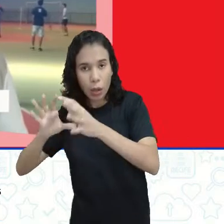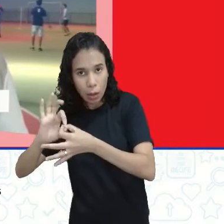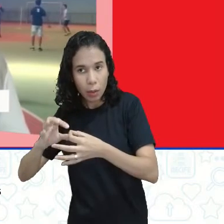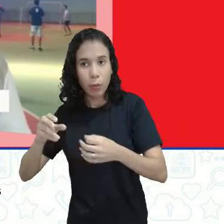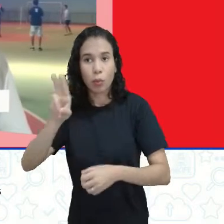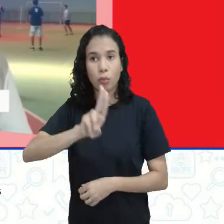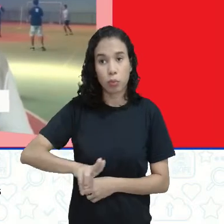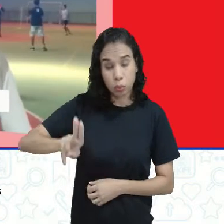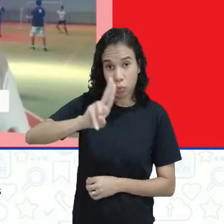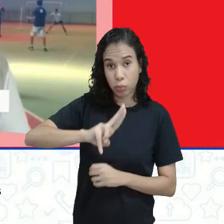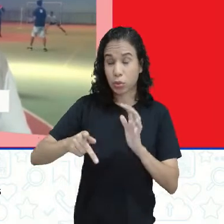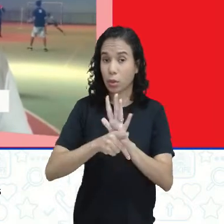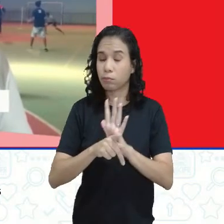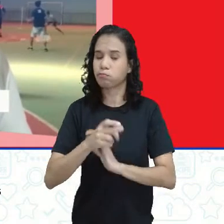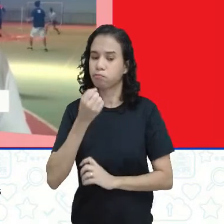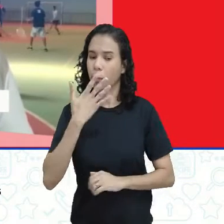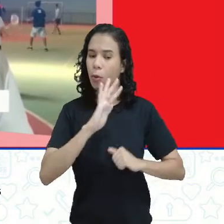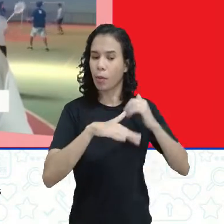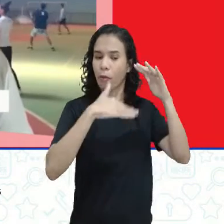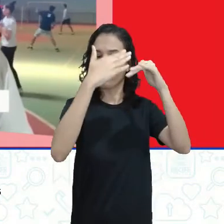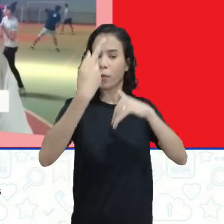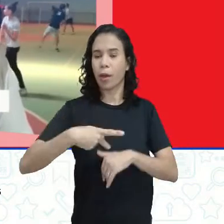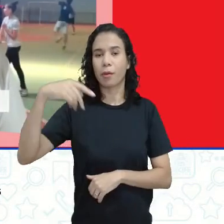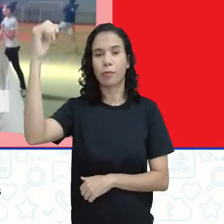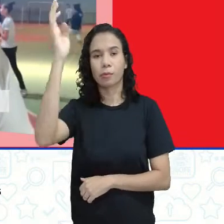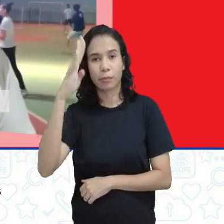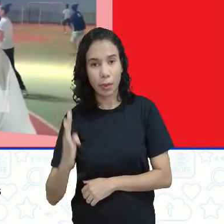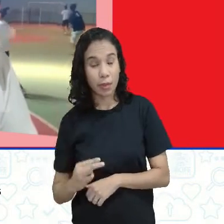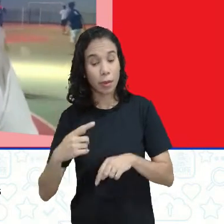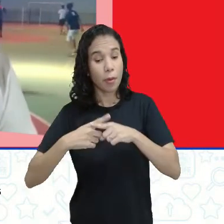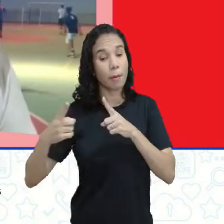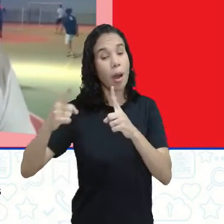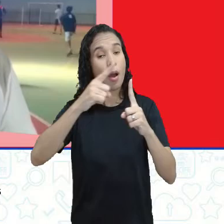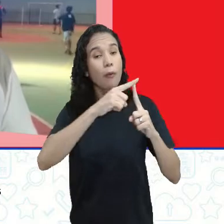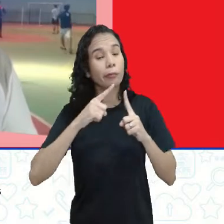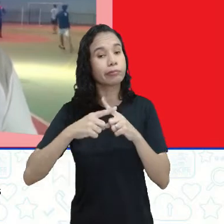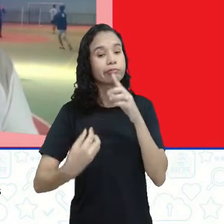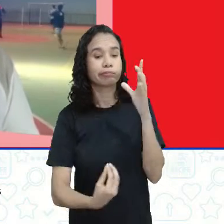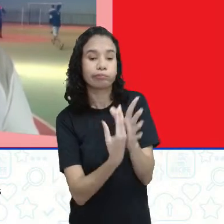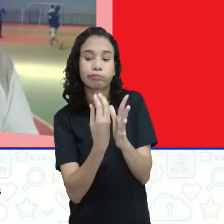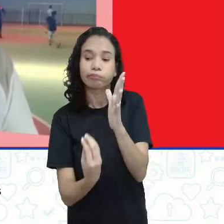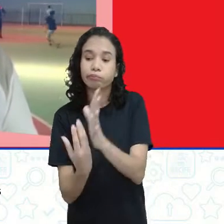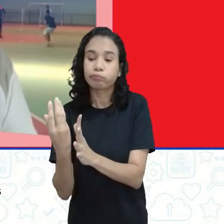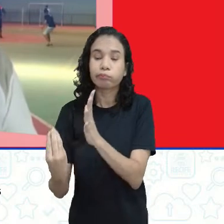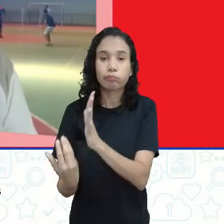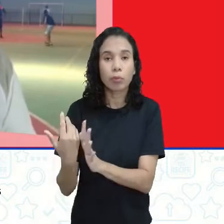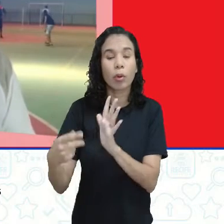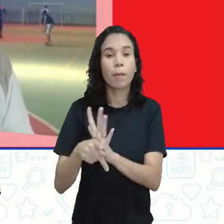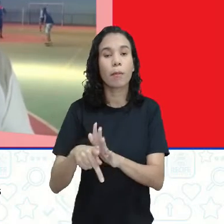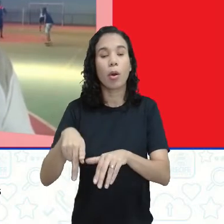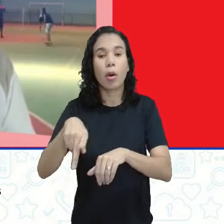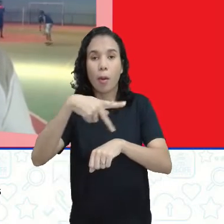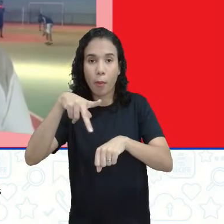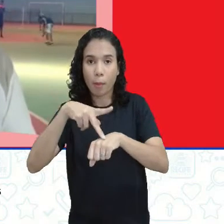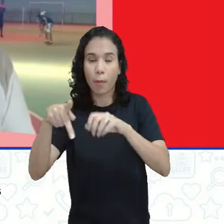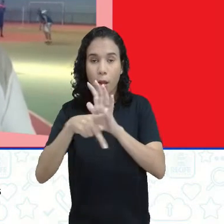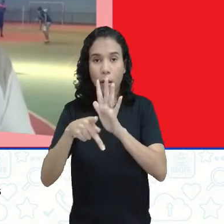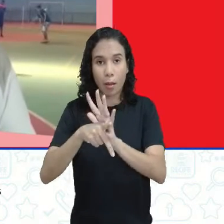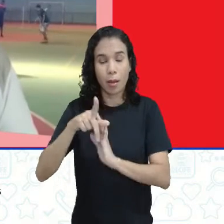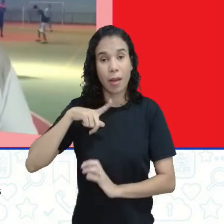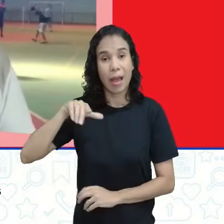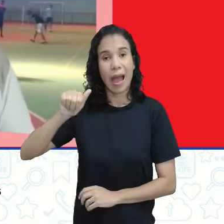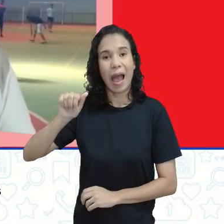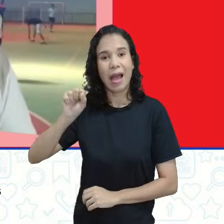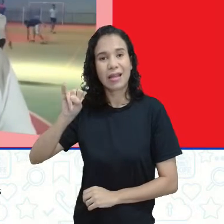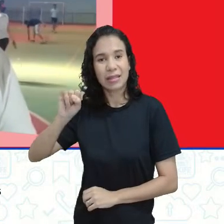atualmente tem um bom desenvolvimento no Brasil, mas é uma modalidade que surgiu nos países asiáticos, principalmente